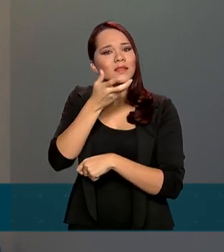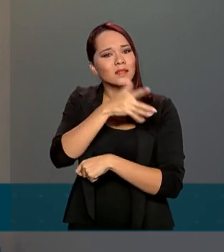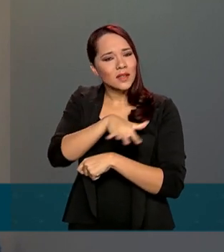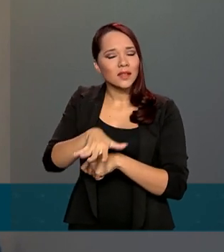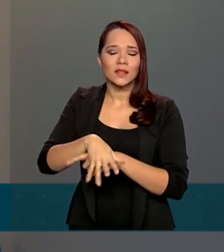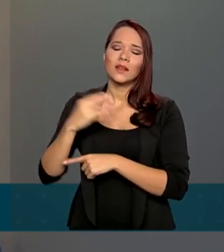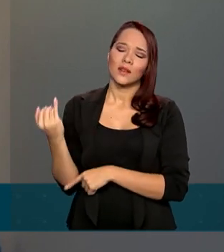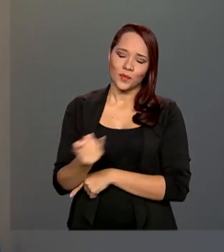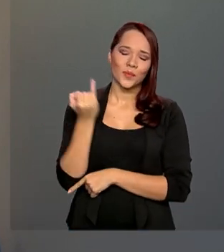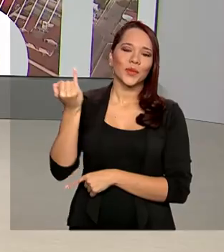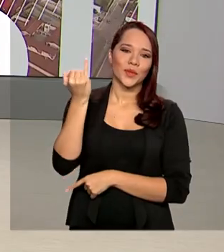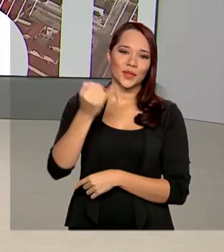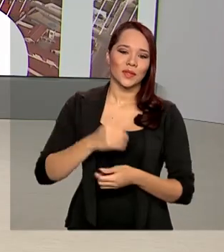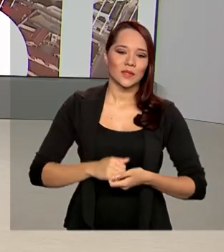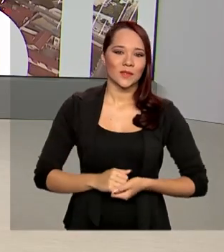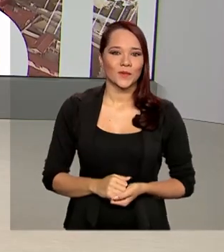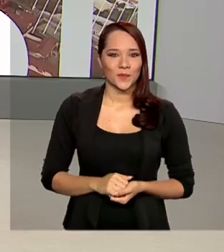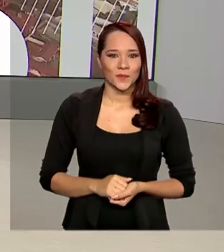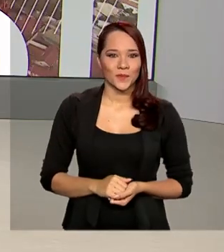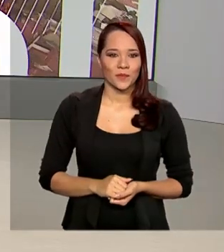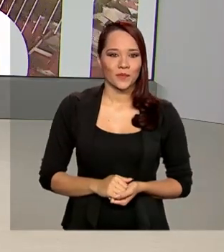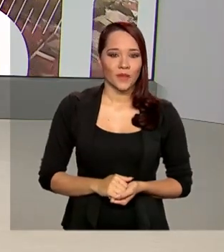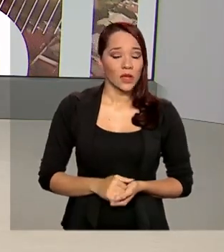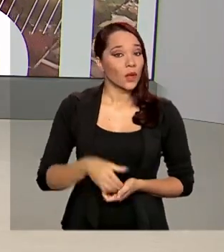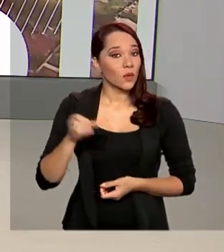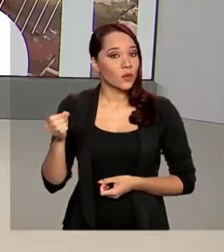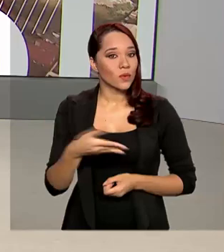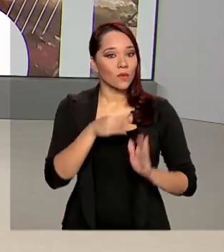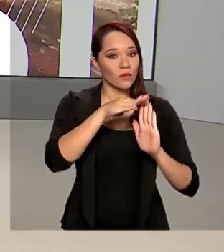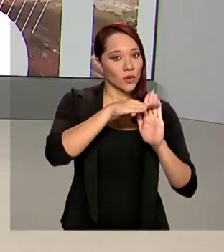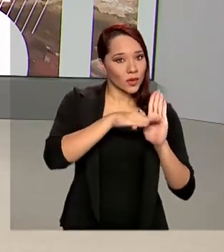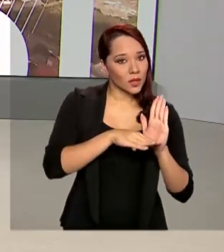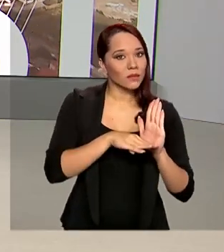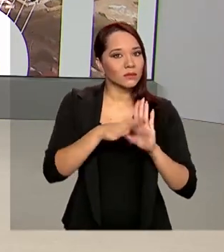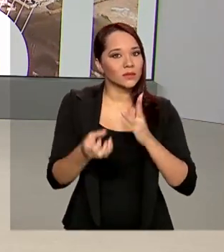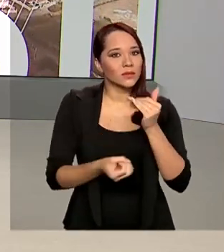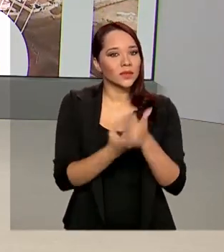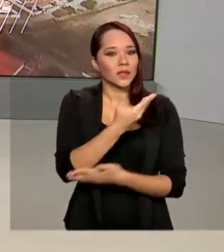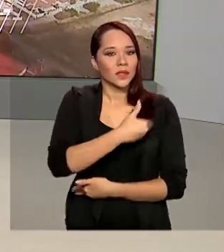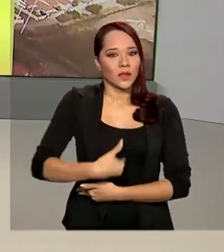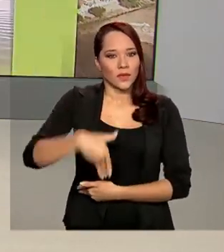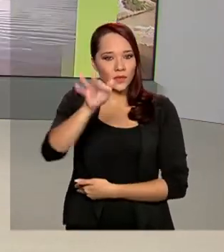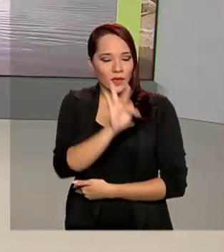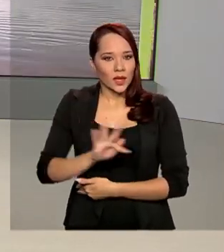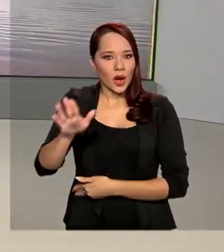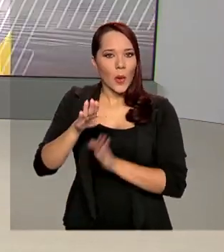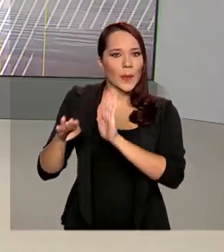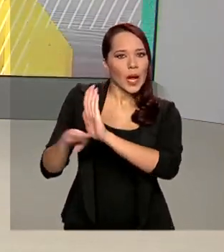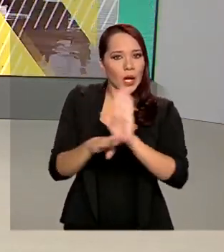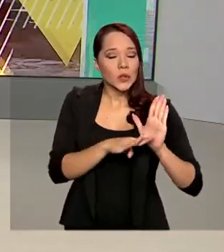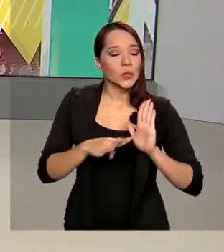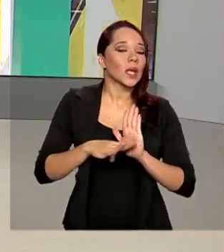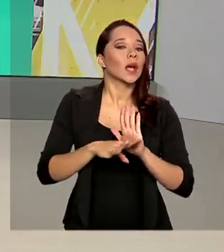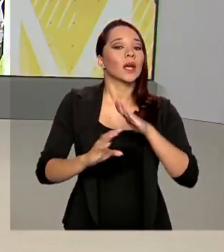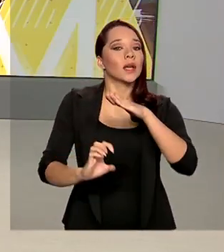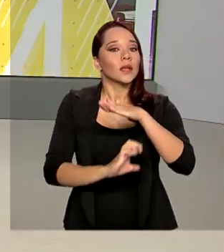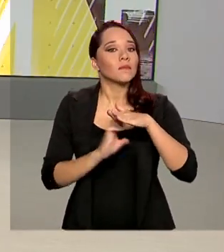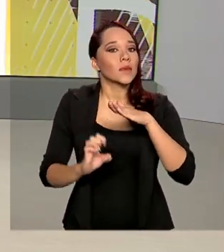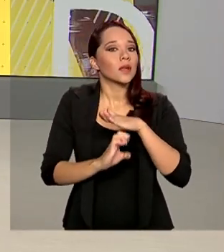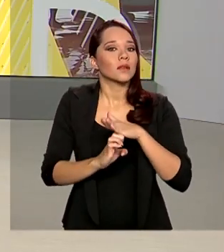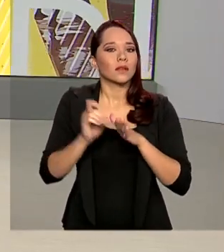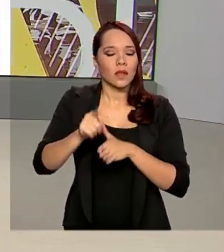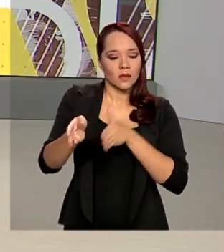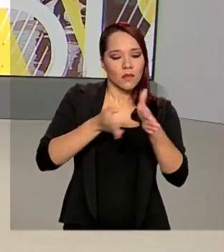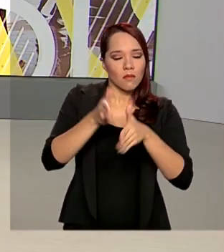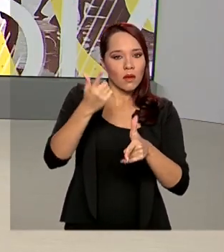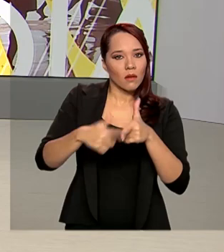Isso é muito importante. Um novo programa foi criado pelo governo federal para socorrer as empresas nesse momento